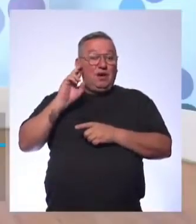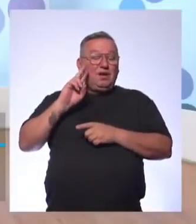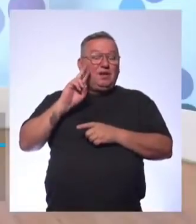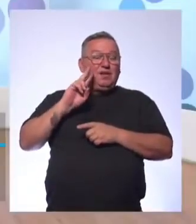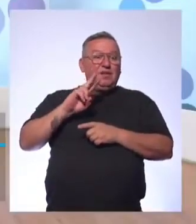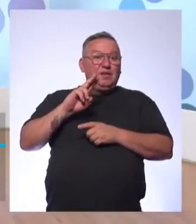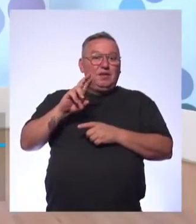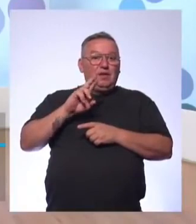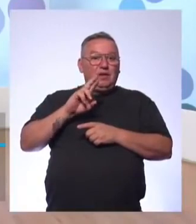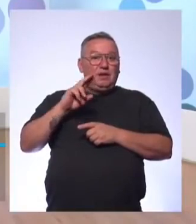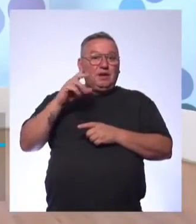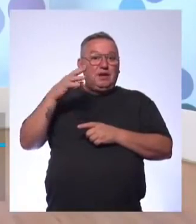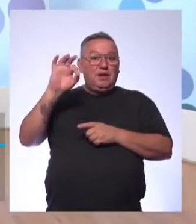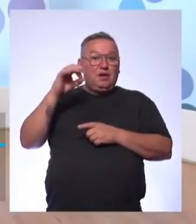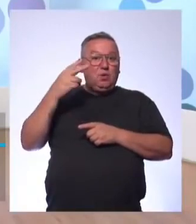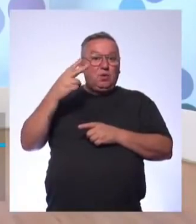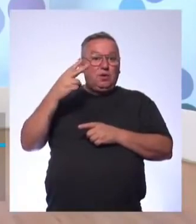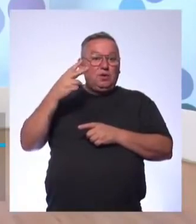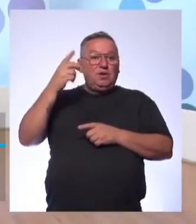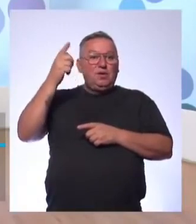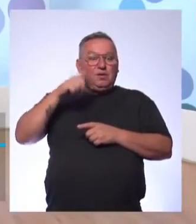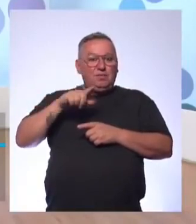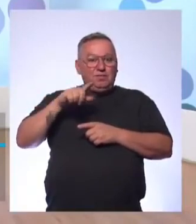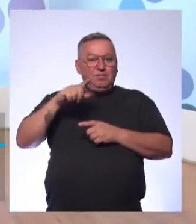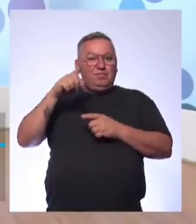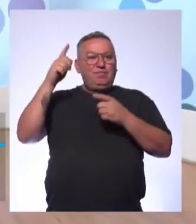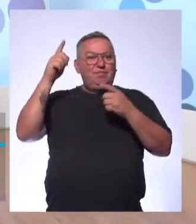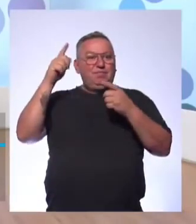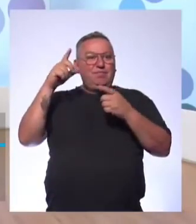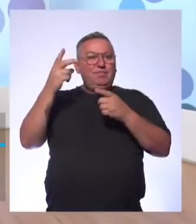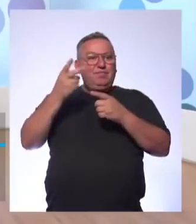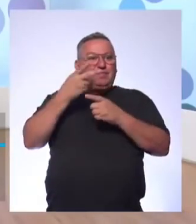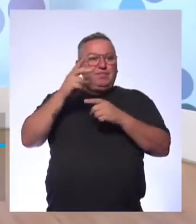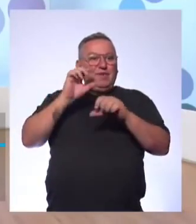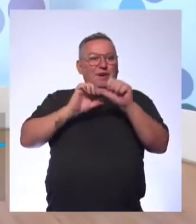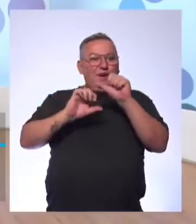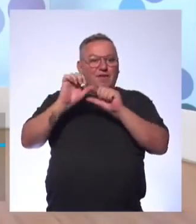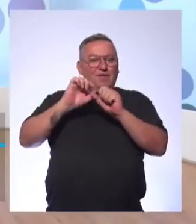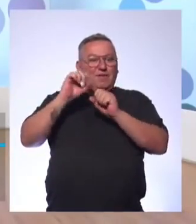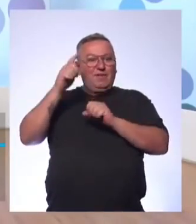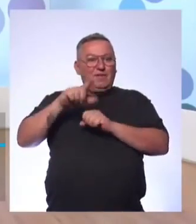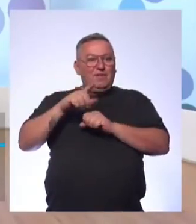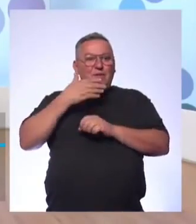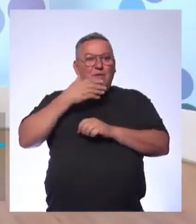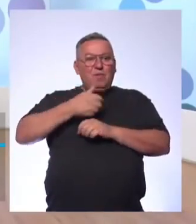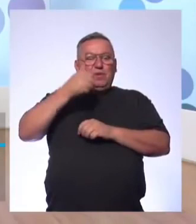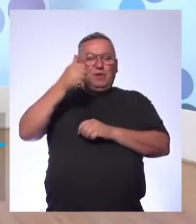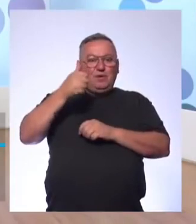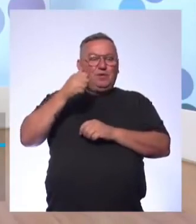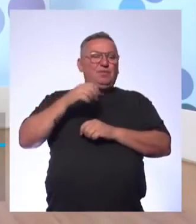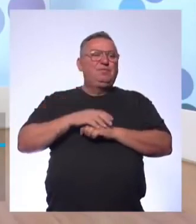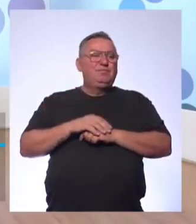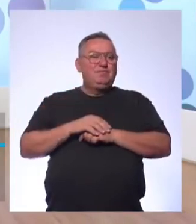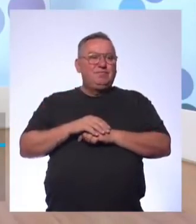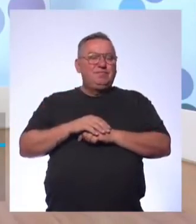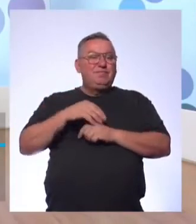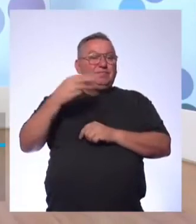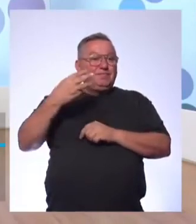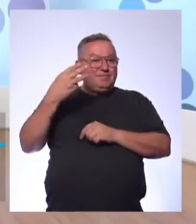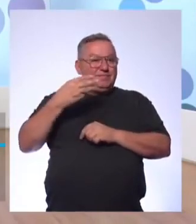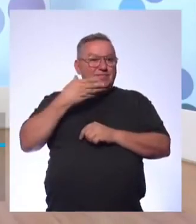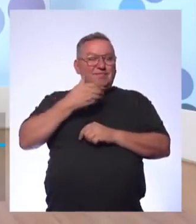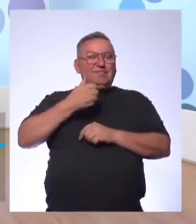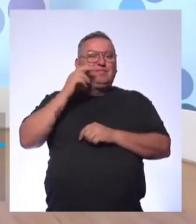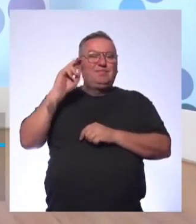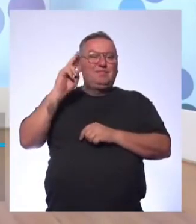respostas, pô, acertei duas Aí ele foi lá, viu as que ele errou Aí ele refez novamente, melhorou o score Aí na terceira vez